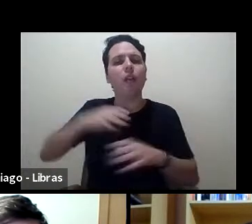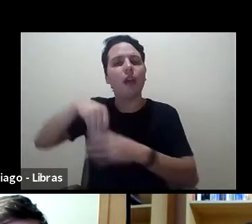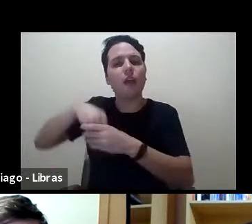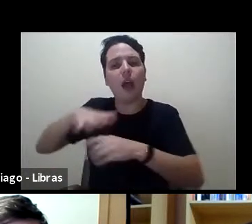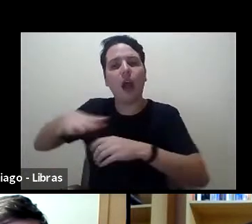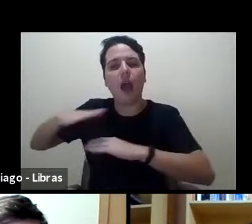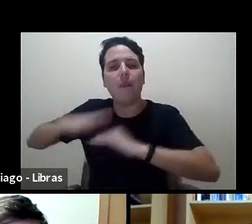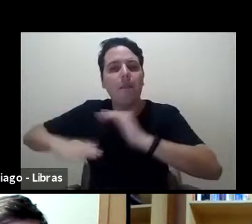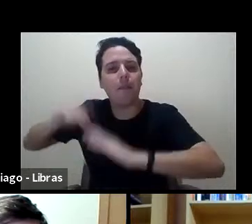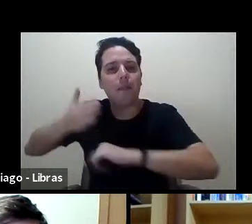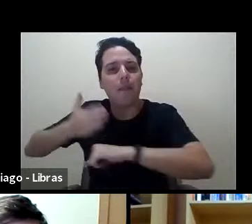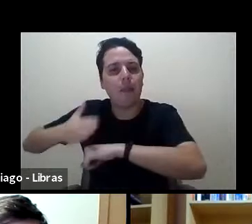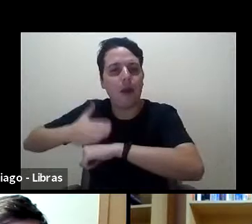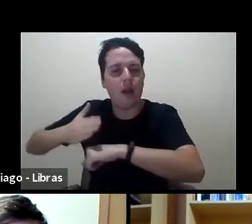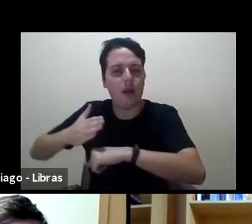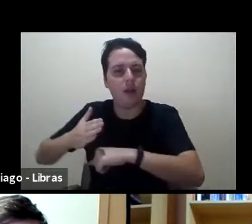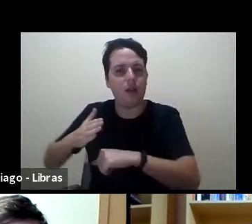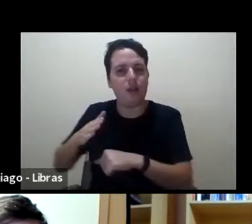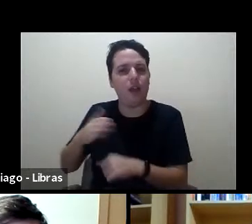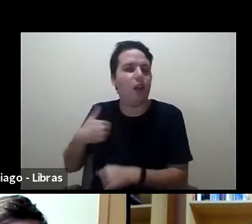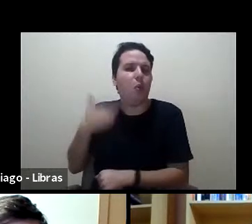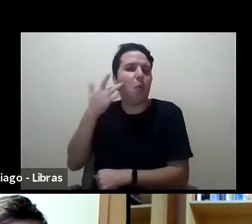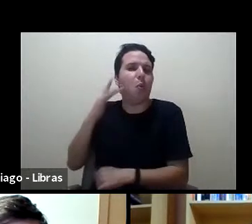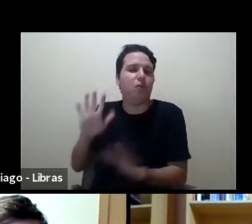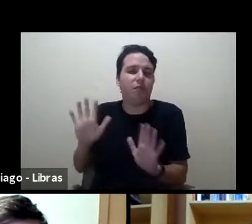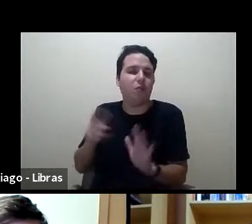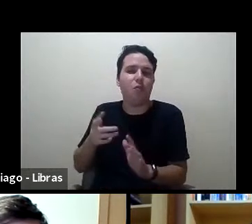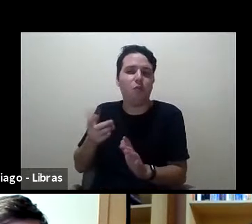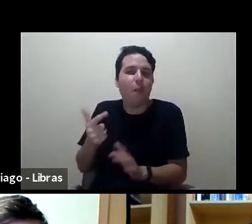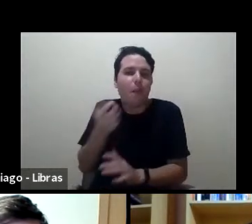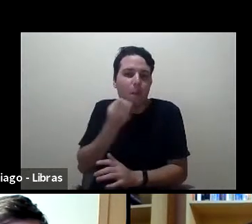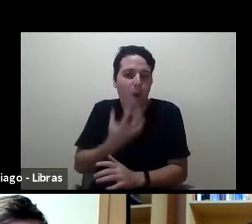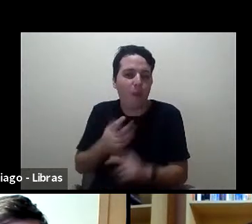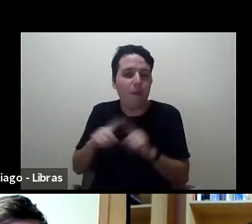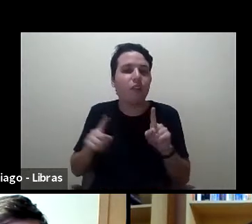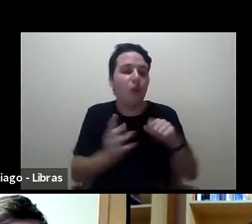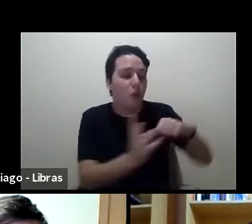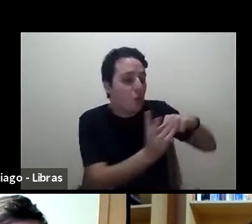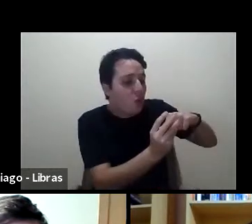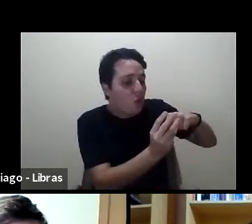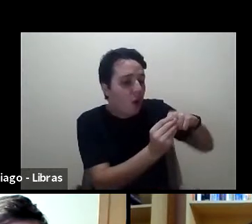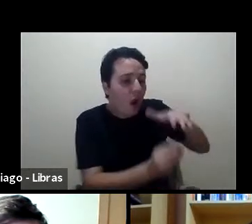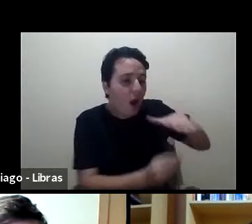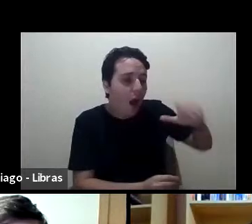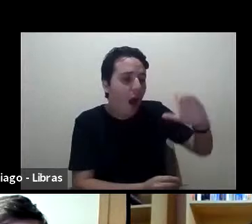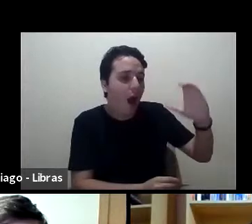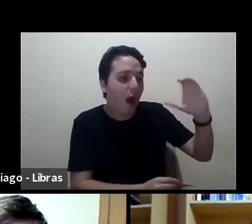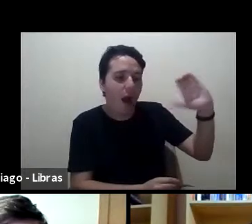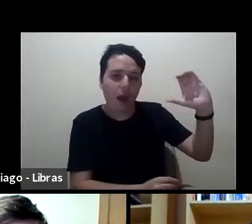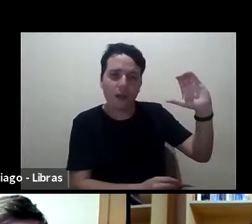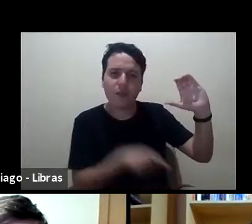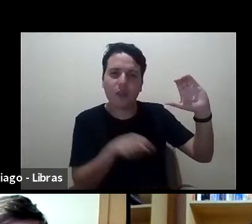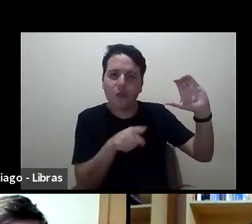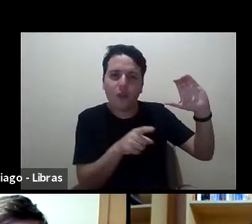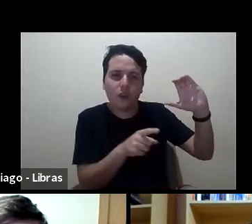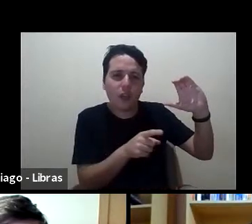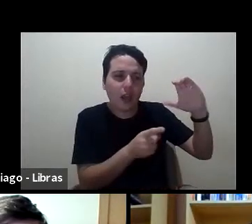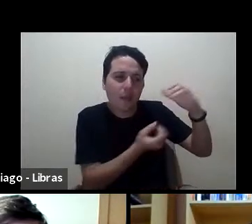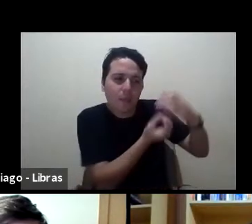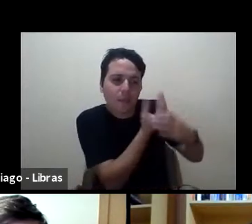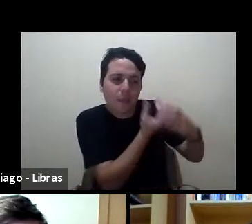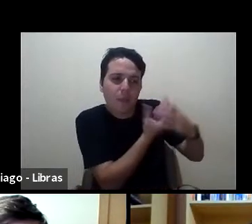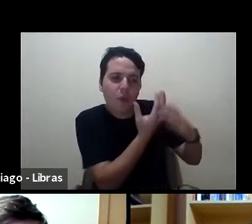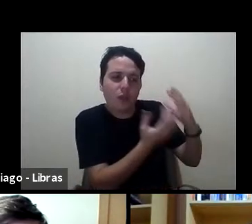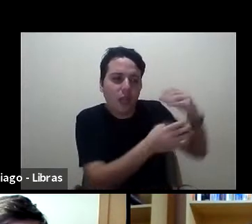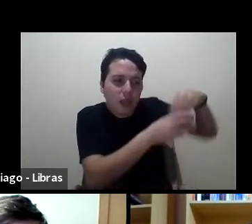prático é muito bom, eu não estou em contra disso. Mas, os conhecimentos científicos que se produzem em uma universidade,